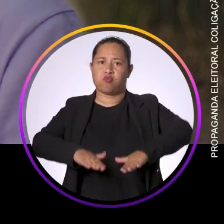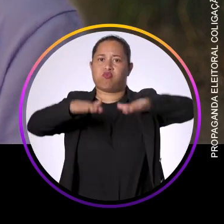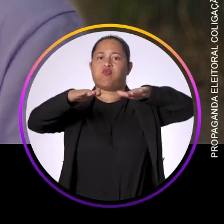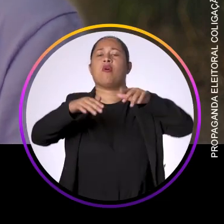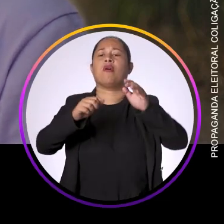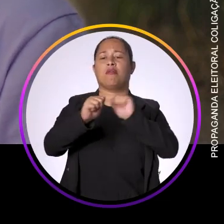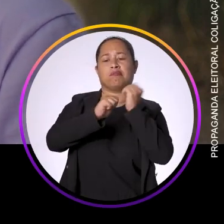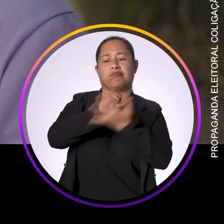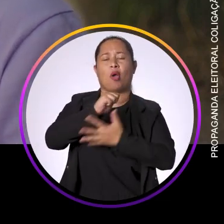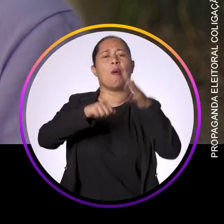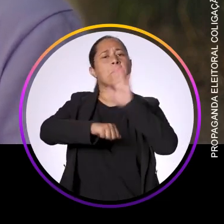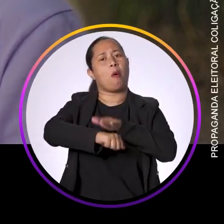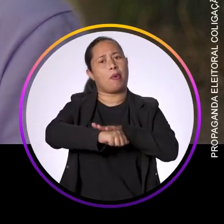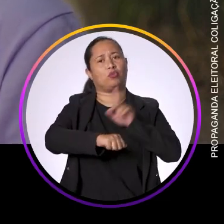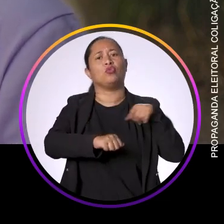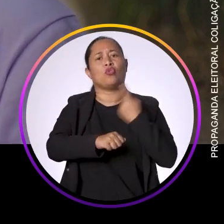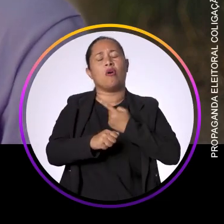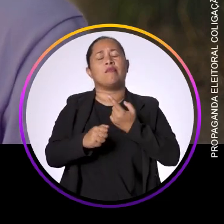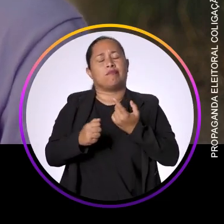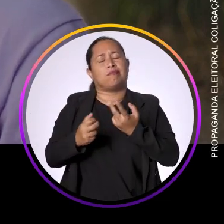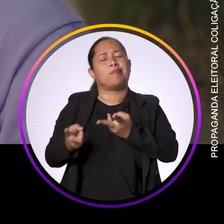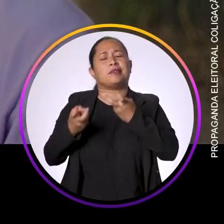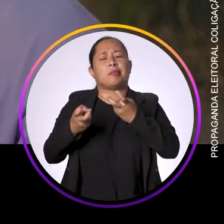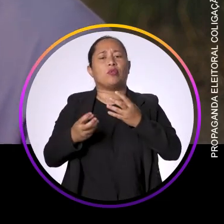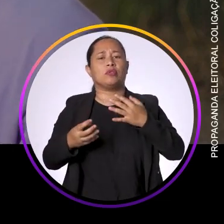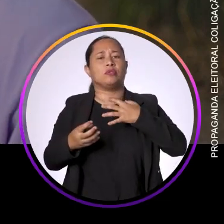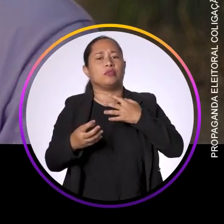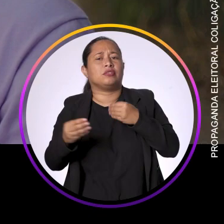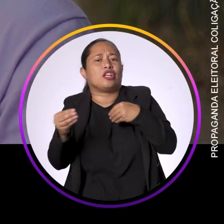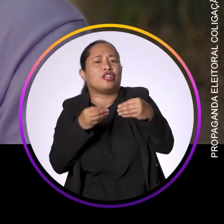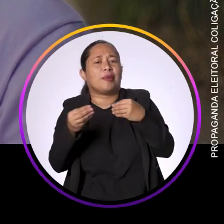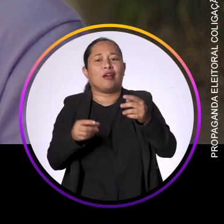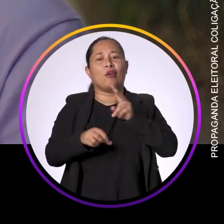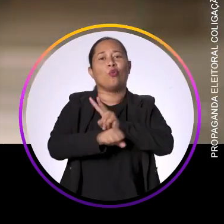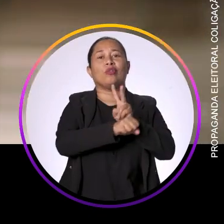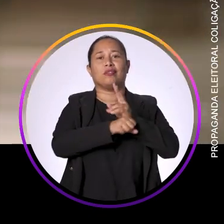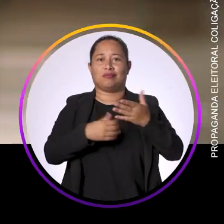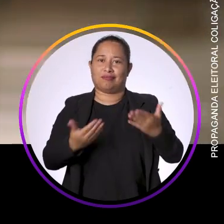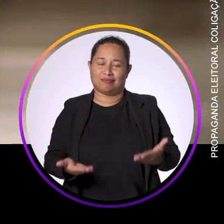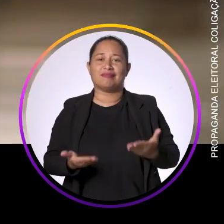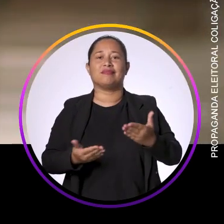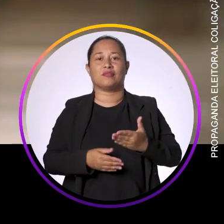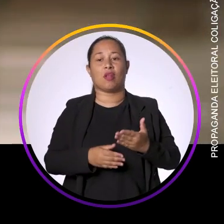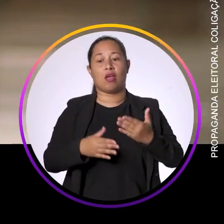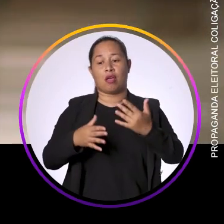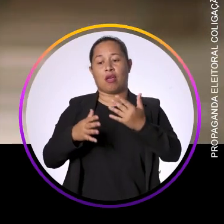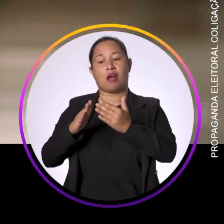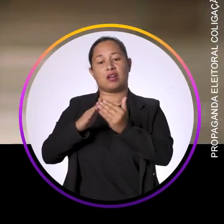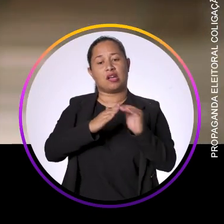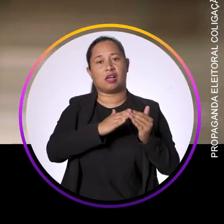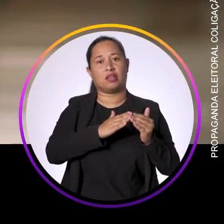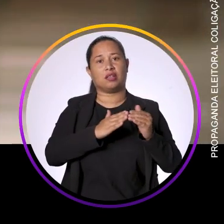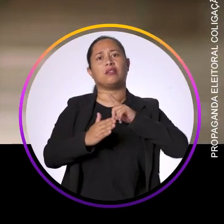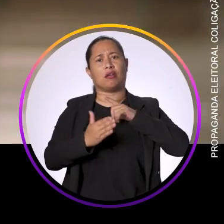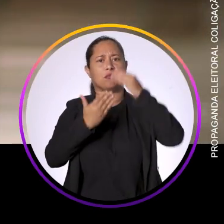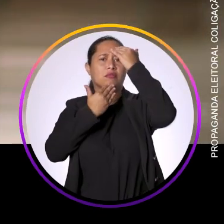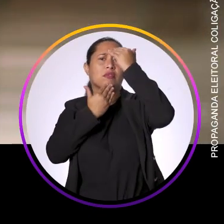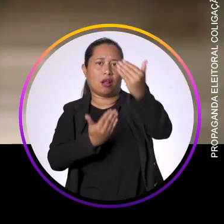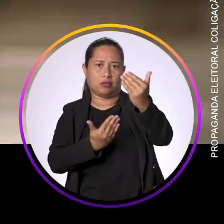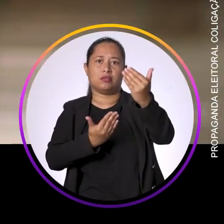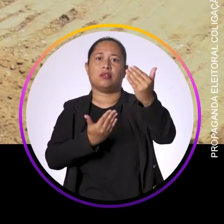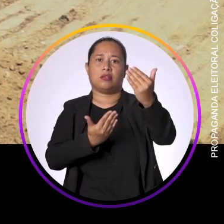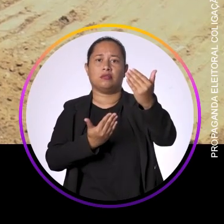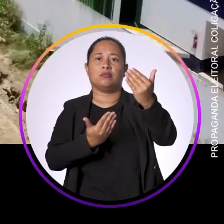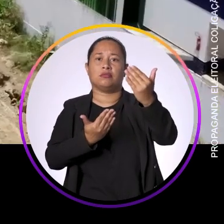pandemia. E em todos esses momentos a gente viu a sensibilidade, o cuidado dela. Aqui na minha comunidade mesmo, a gente só tem a